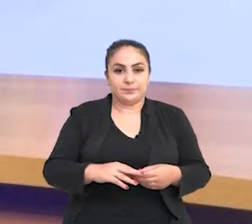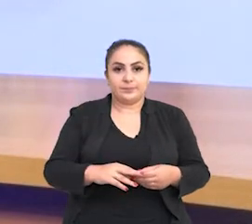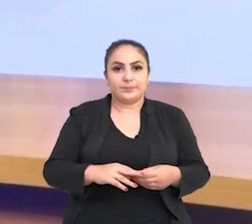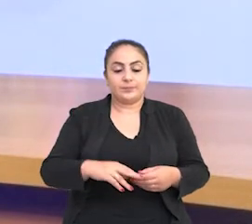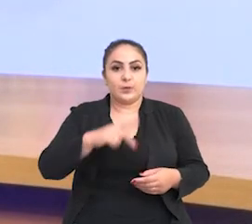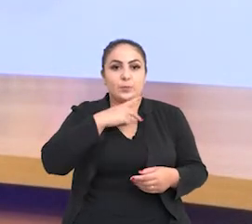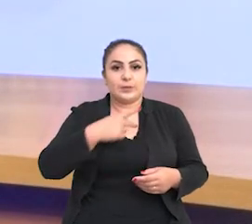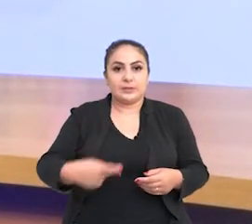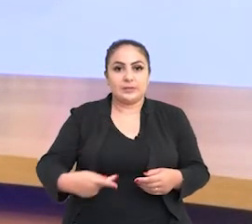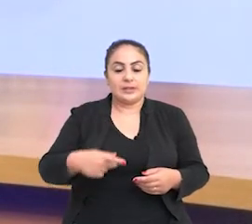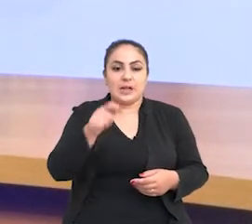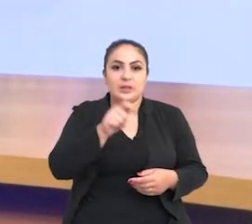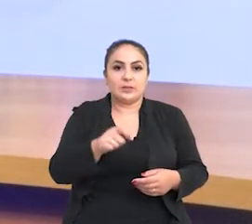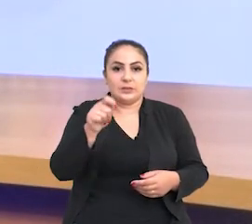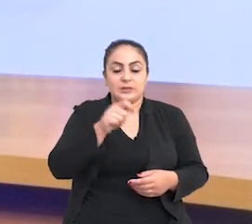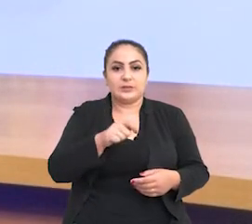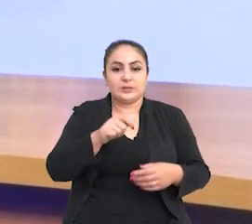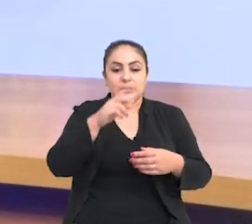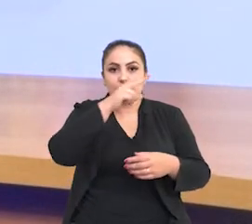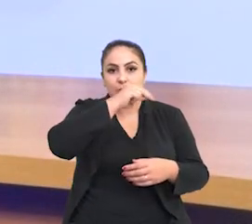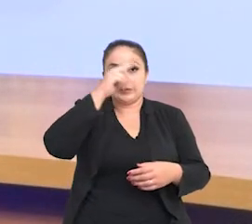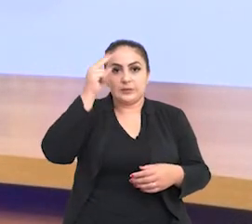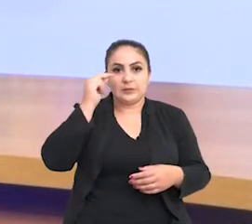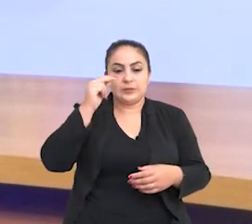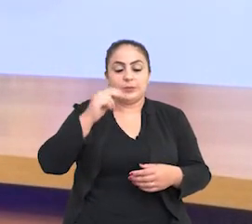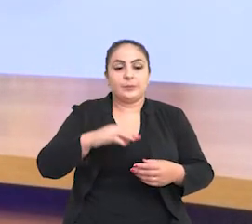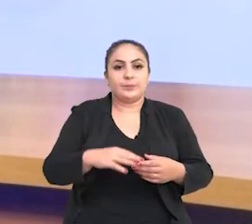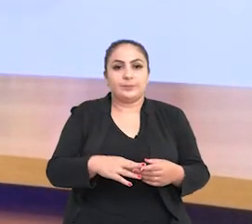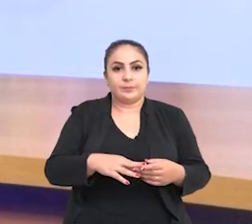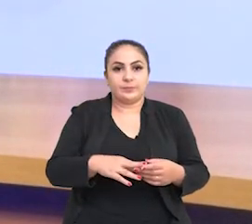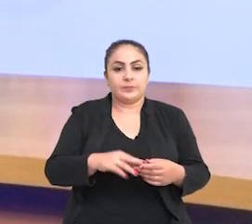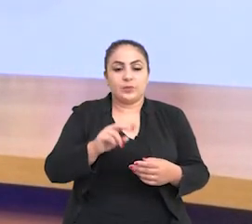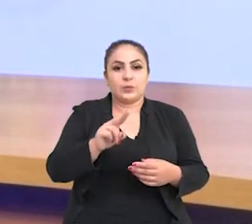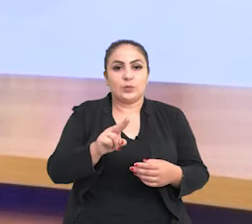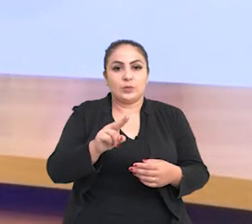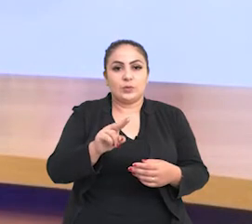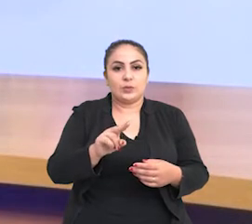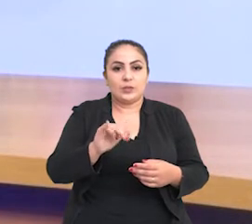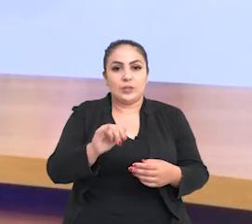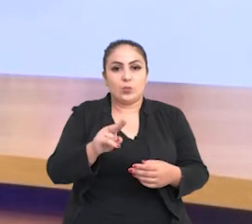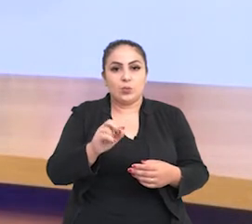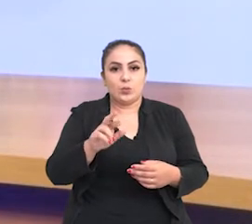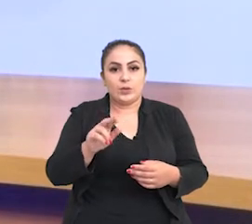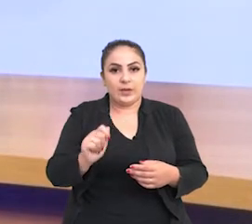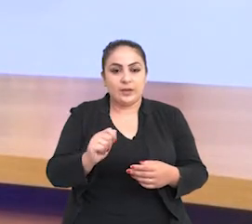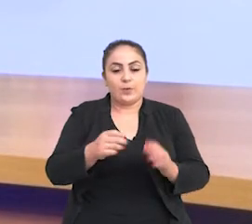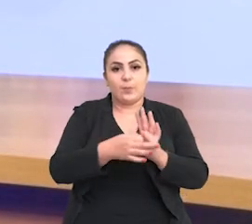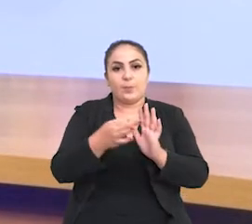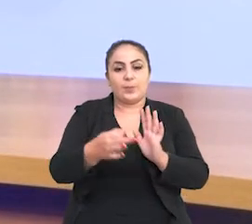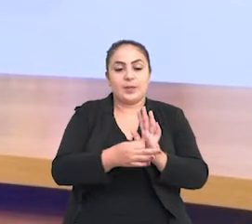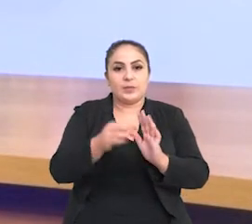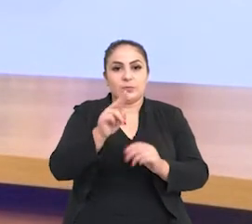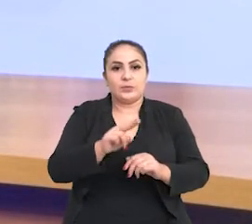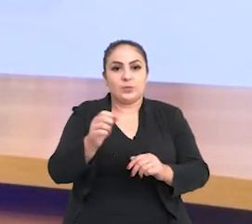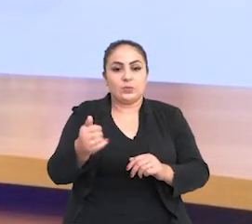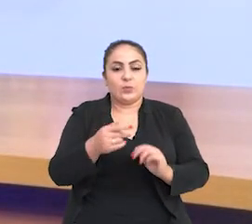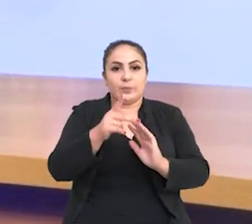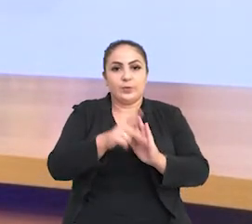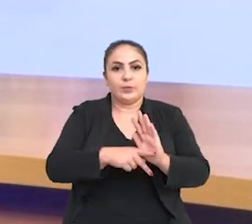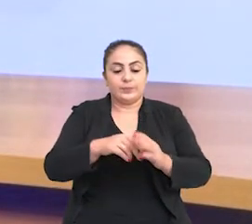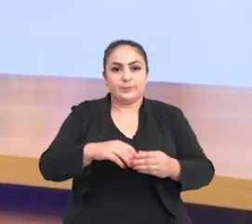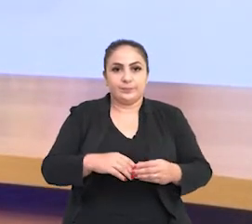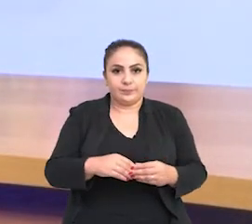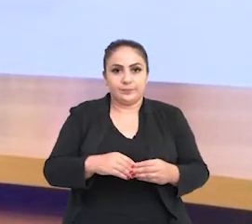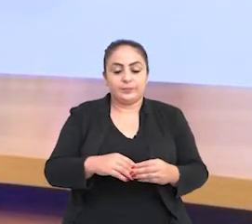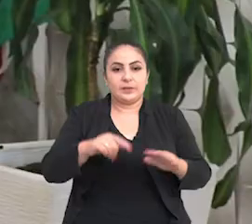preta. O presidente da Associação de Municípios do Planalto, Iura Curtes, opina sobre a adoção do